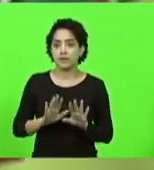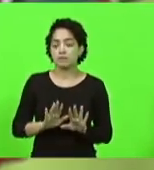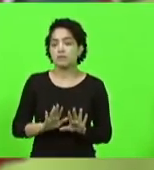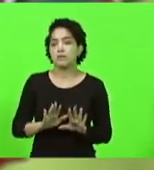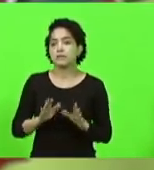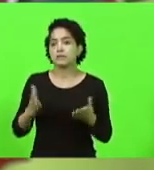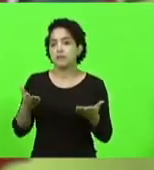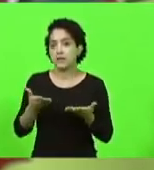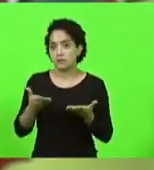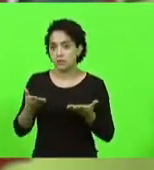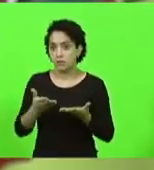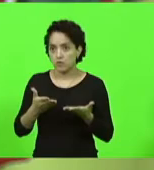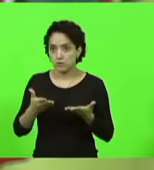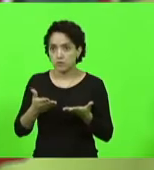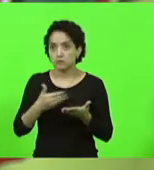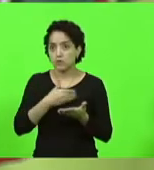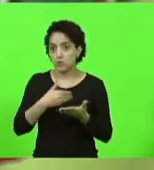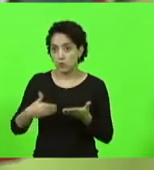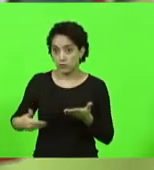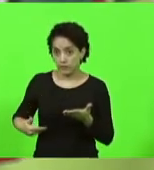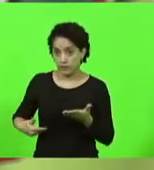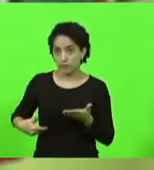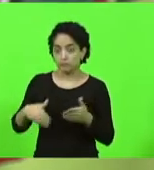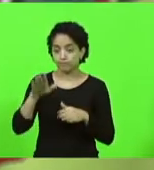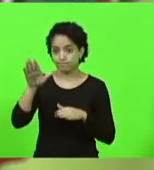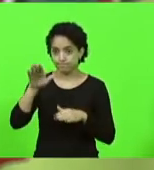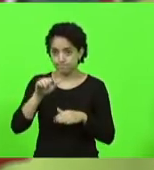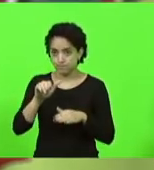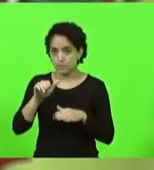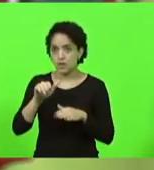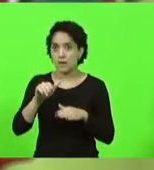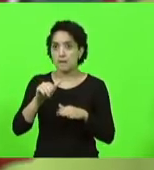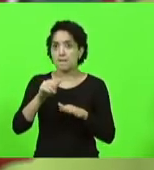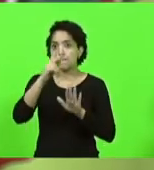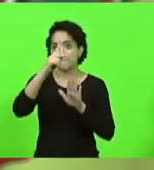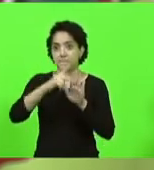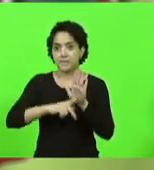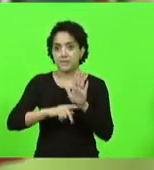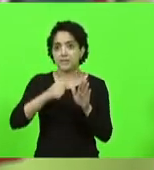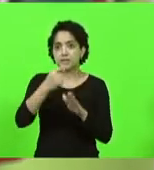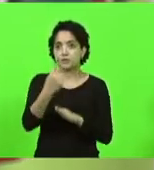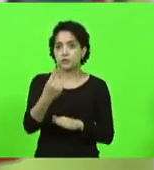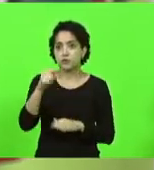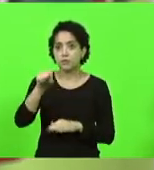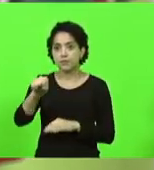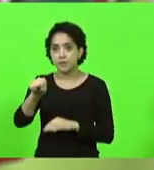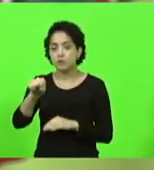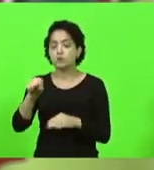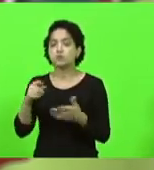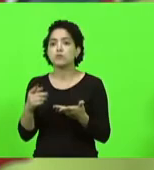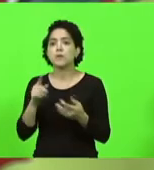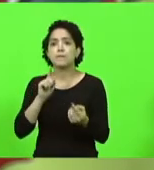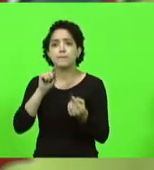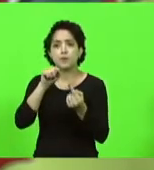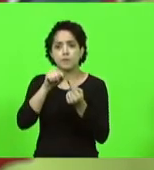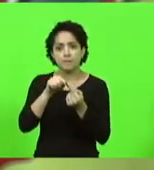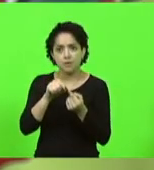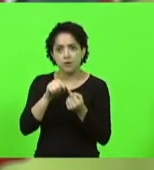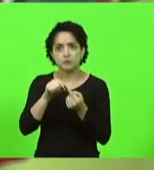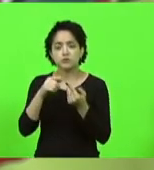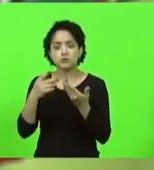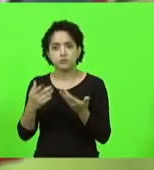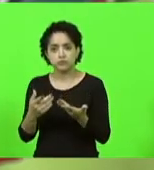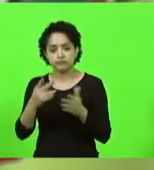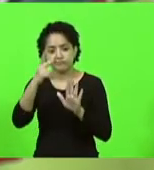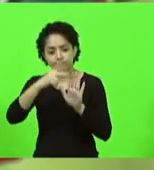o governo lança este chamado Plano 1000, que tem como propósito estruturar grandes projetos